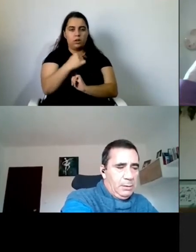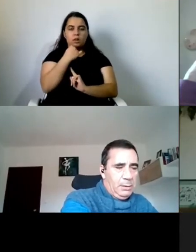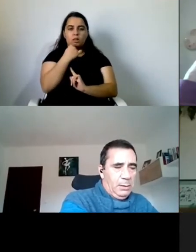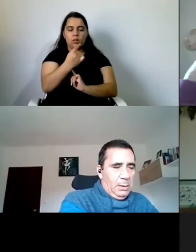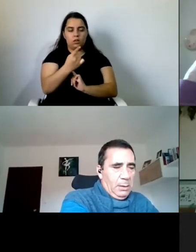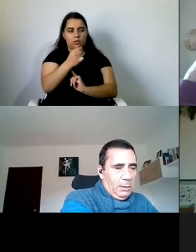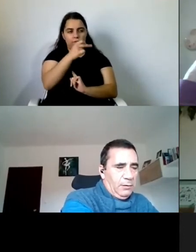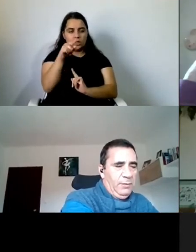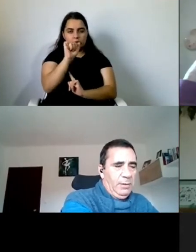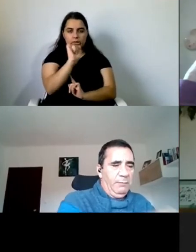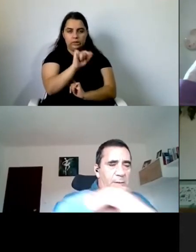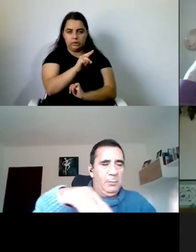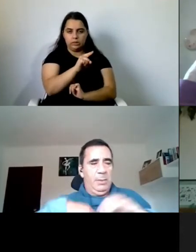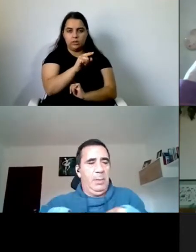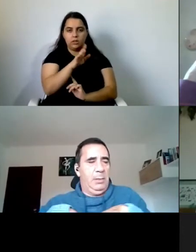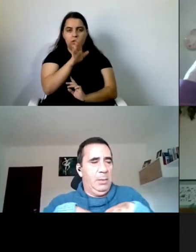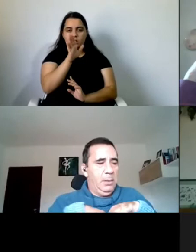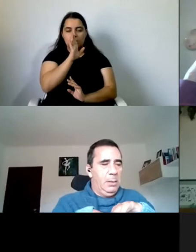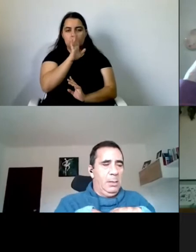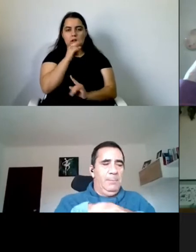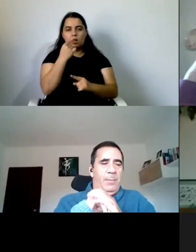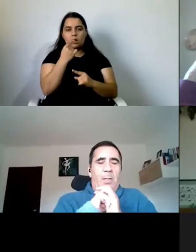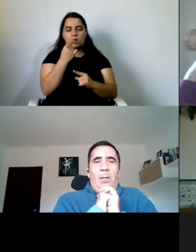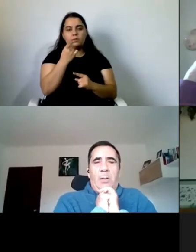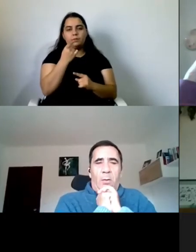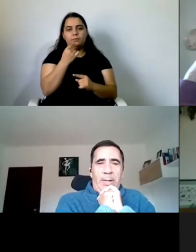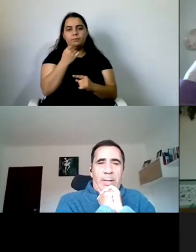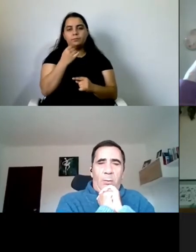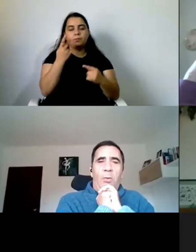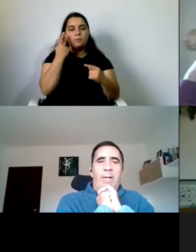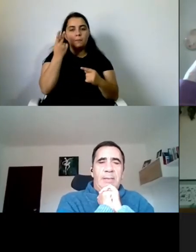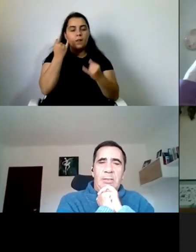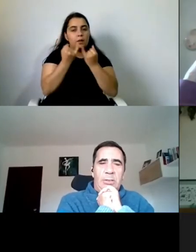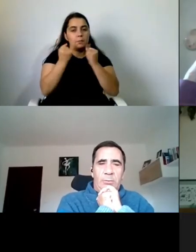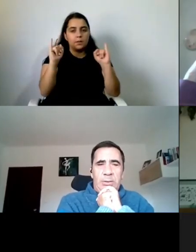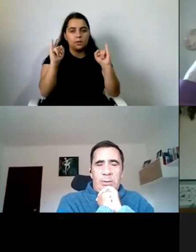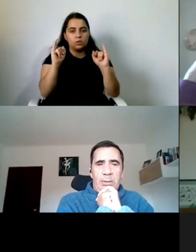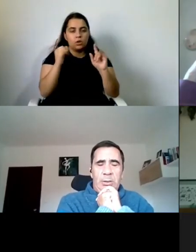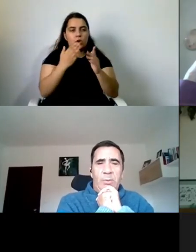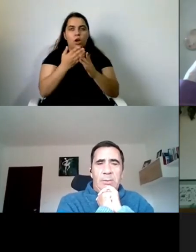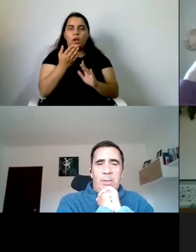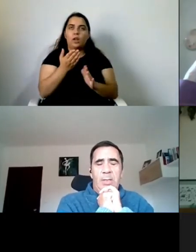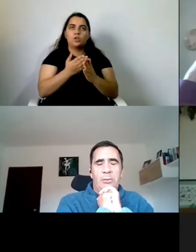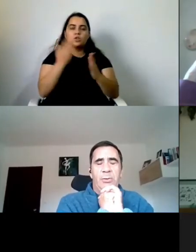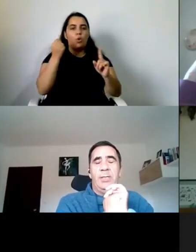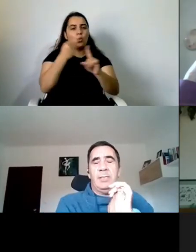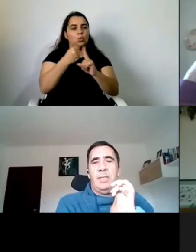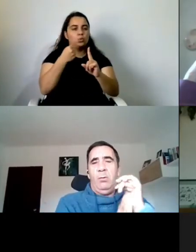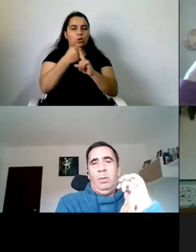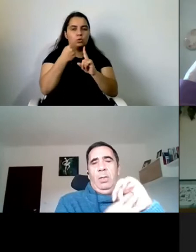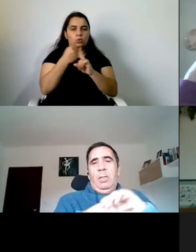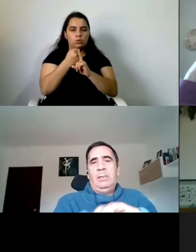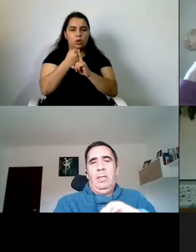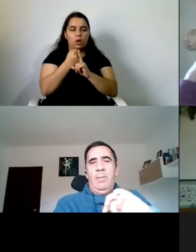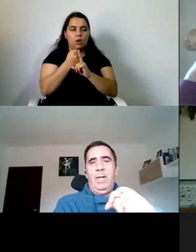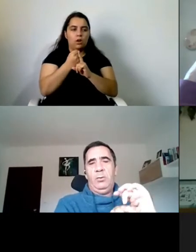quisesse interfir, que a vida independente não é o combate à institucionalização.